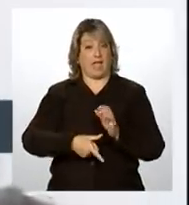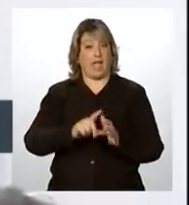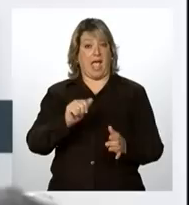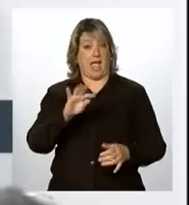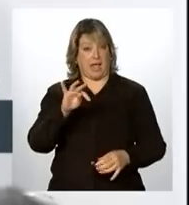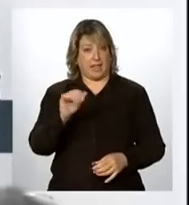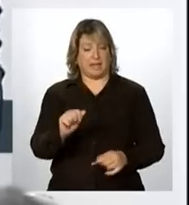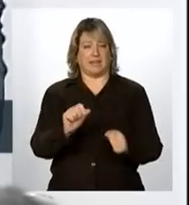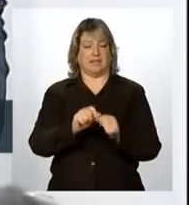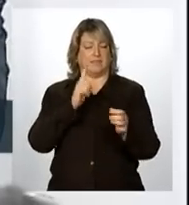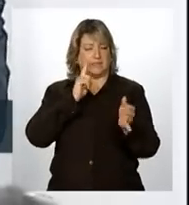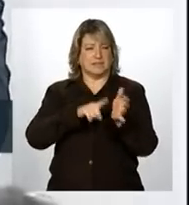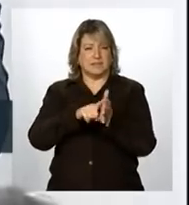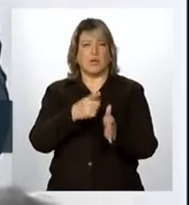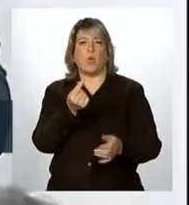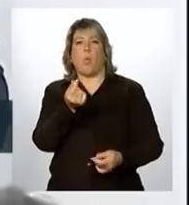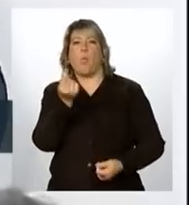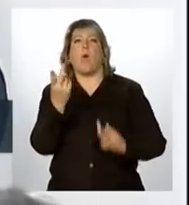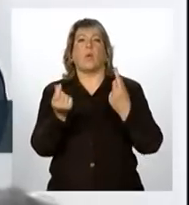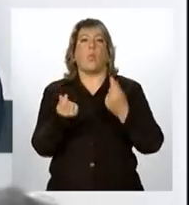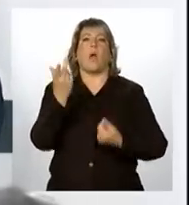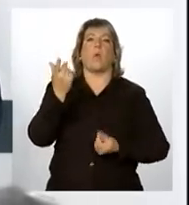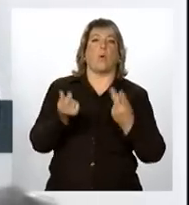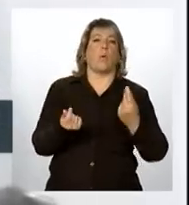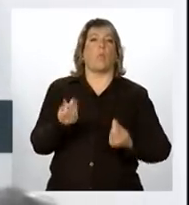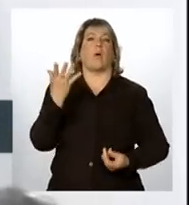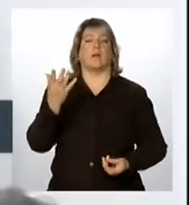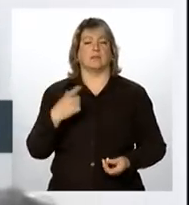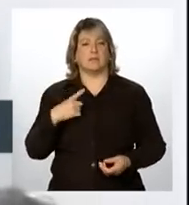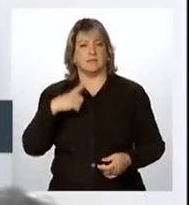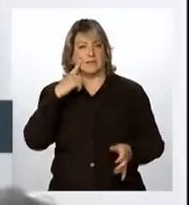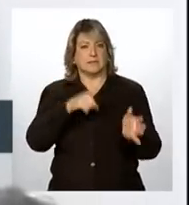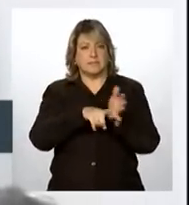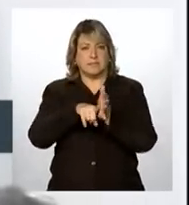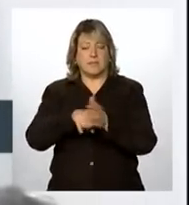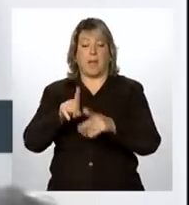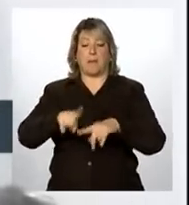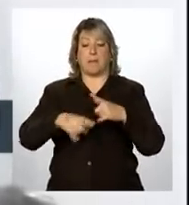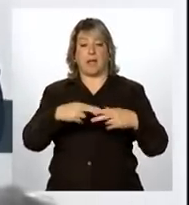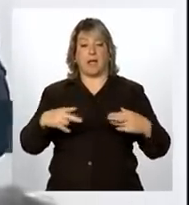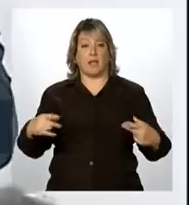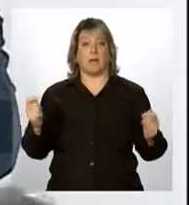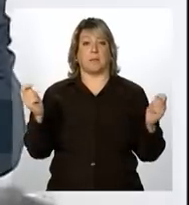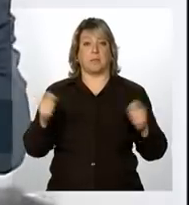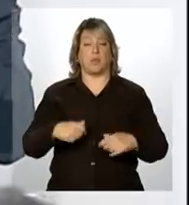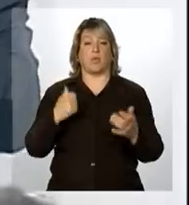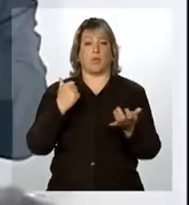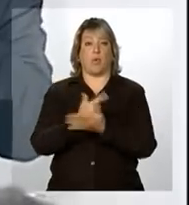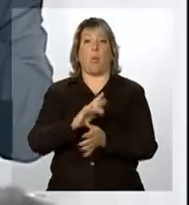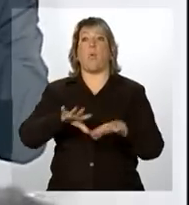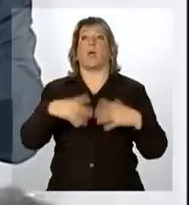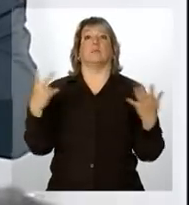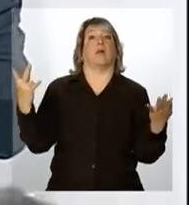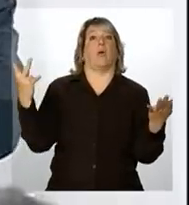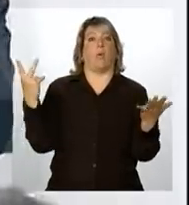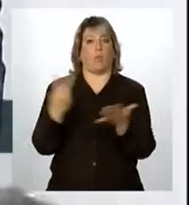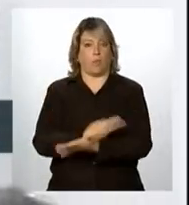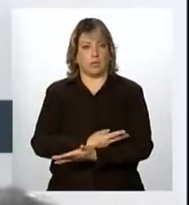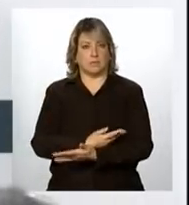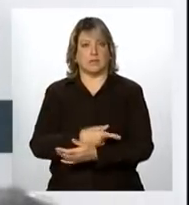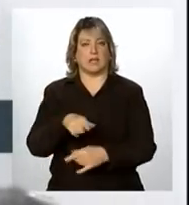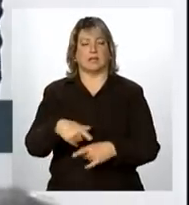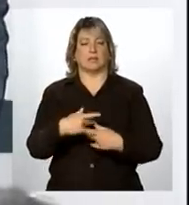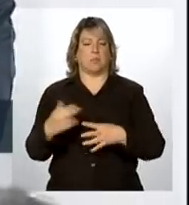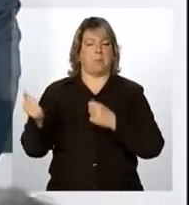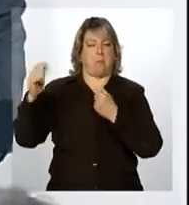discutido todos os materiais que pudessem ser adquiridos ou que são adquiridos quando da ocorrência de um evento extremo